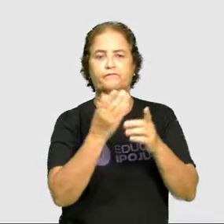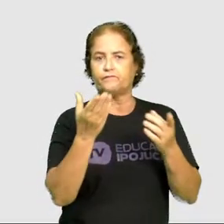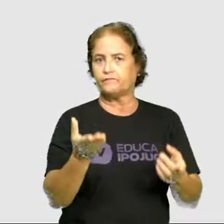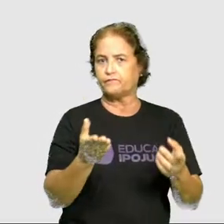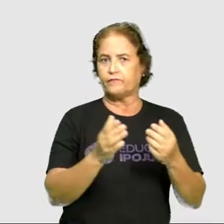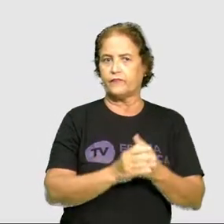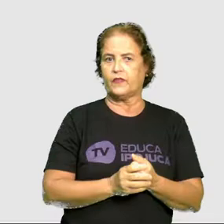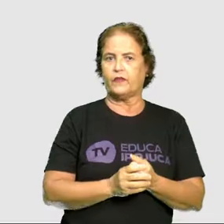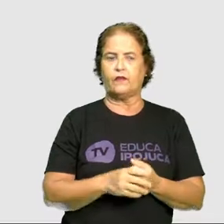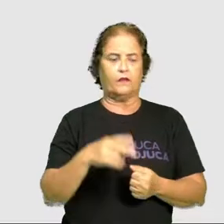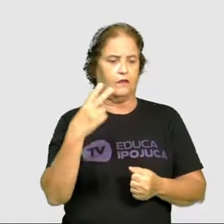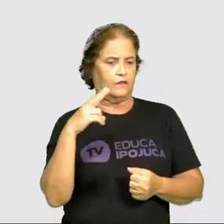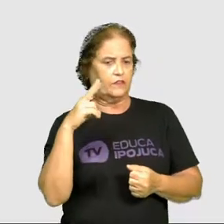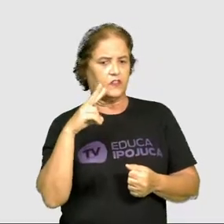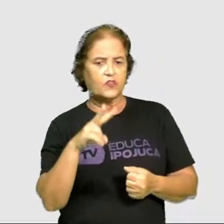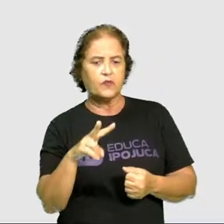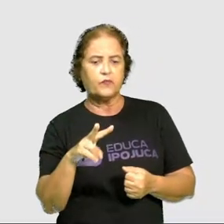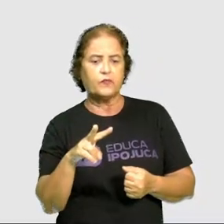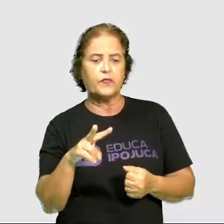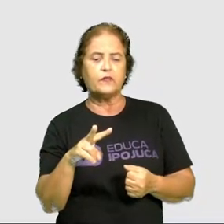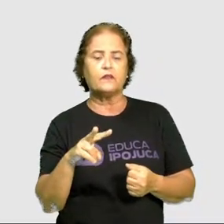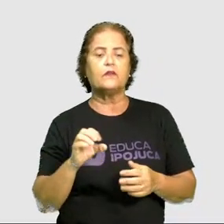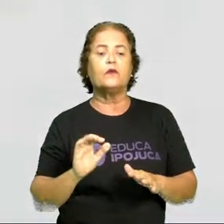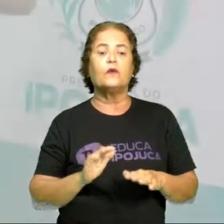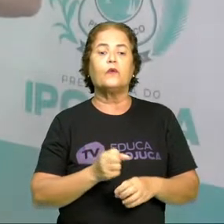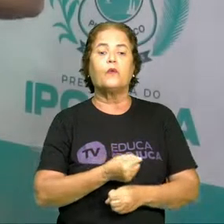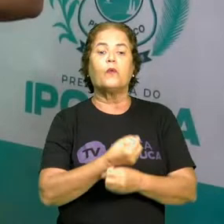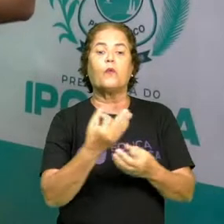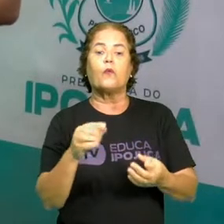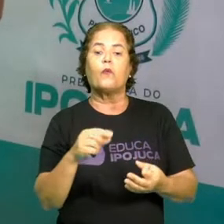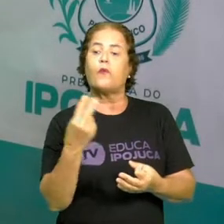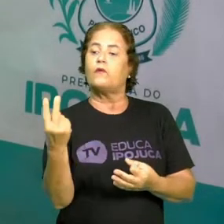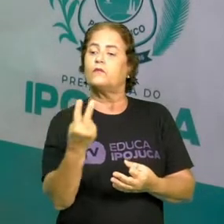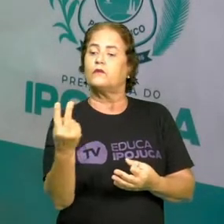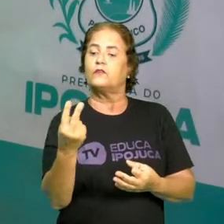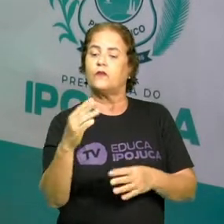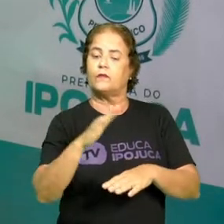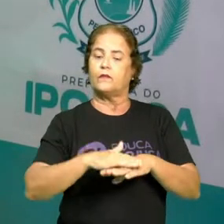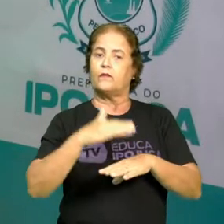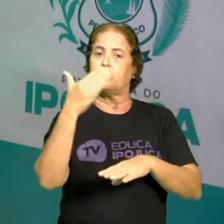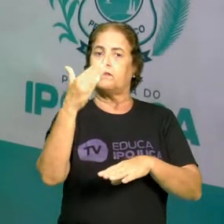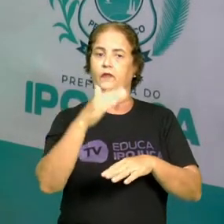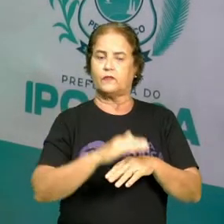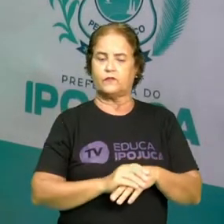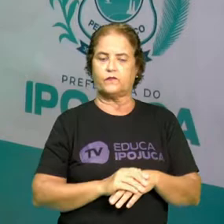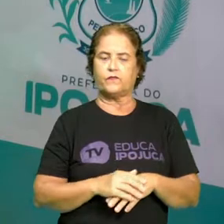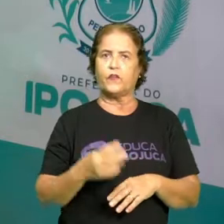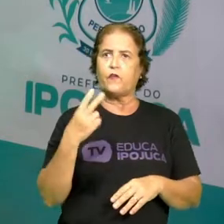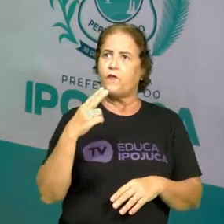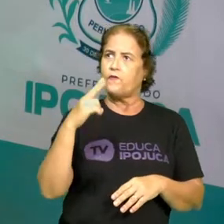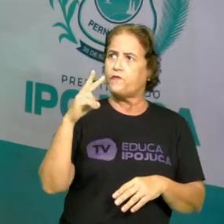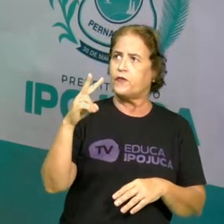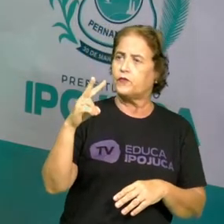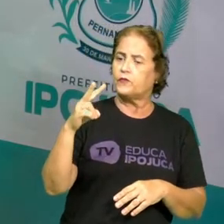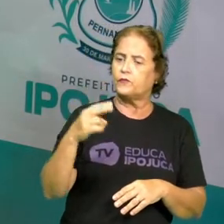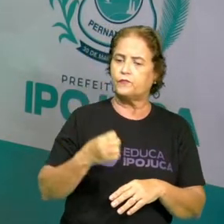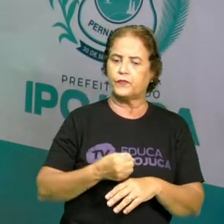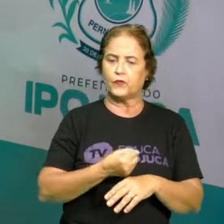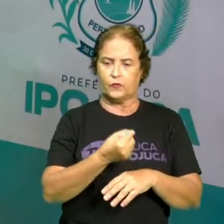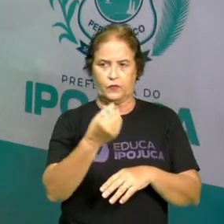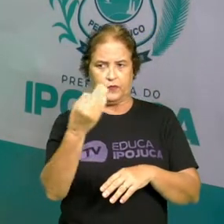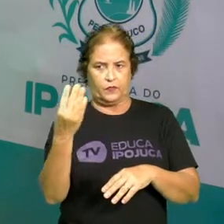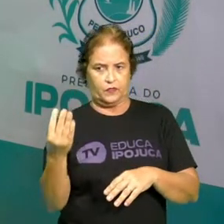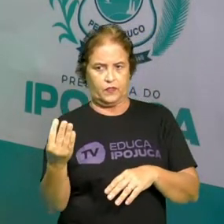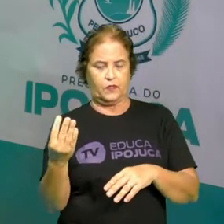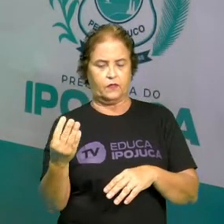o quê? Visualmente, qual das coleções tem maior quantidade? Observando os volumes, né? A partir